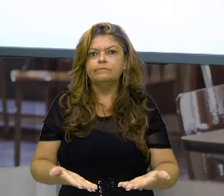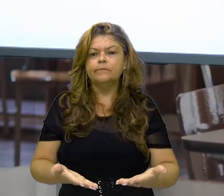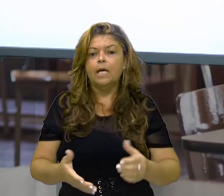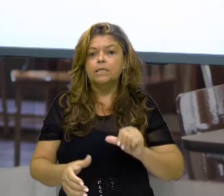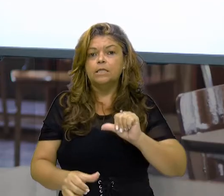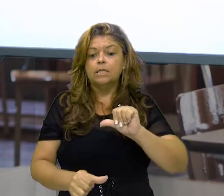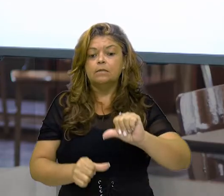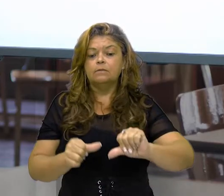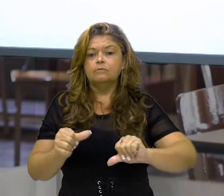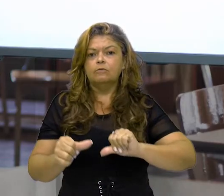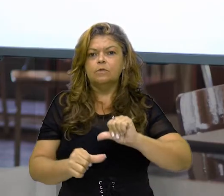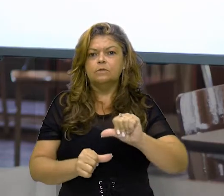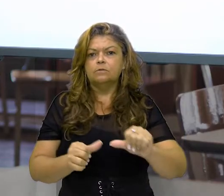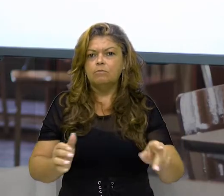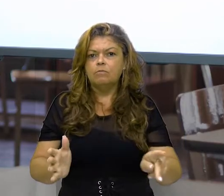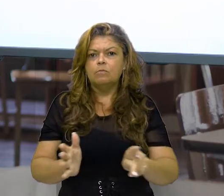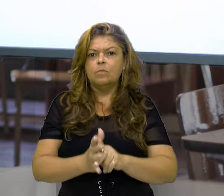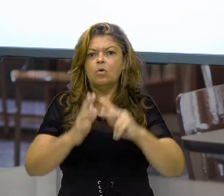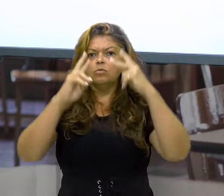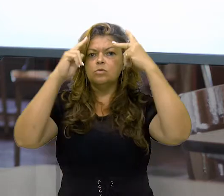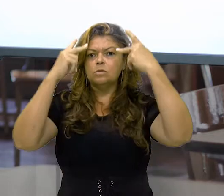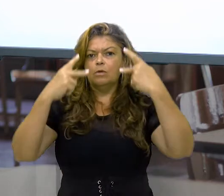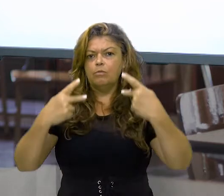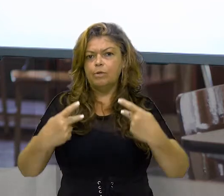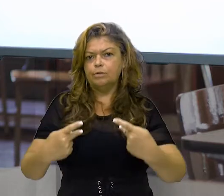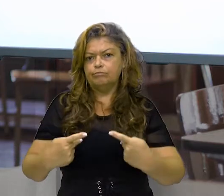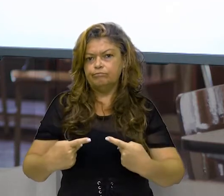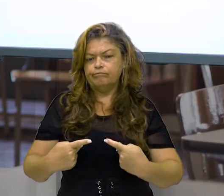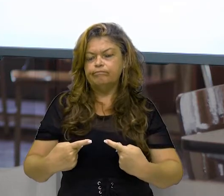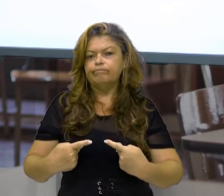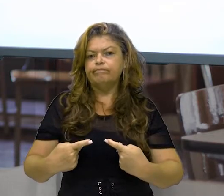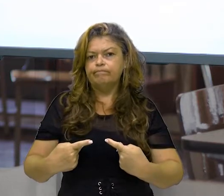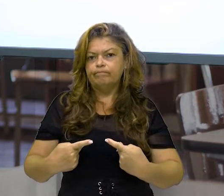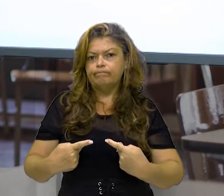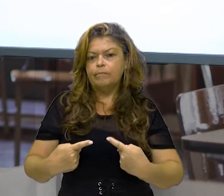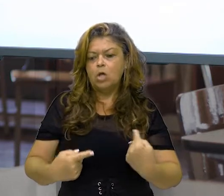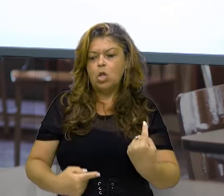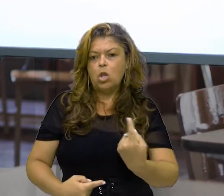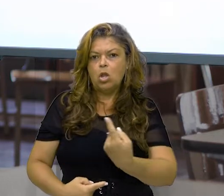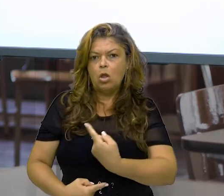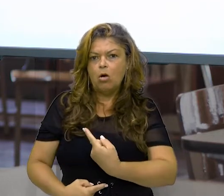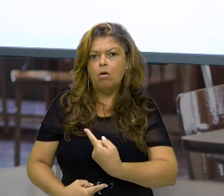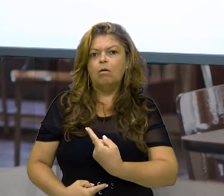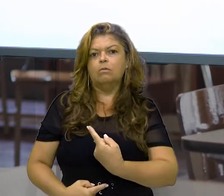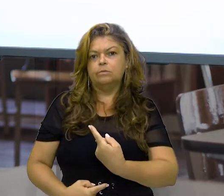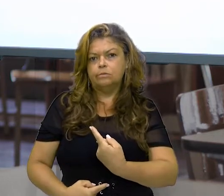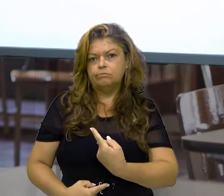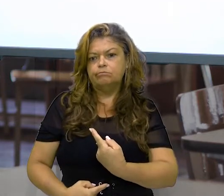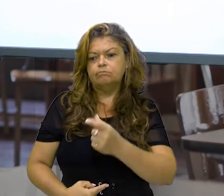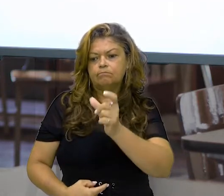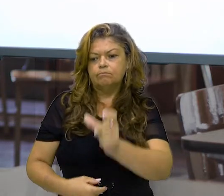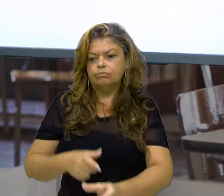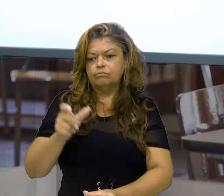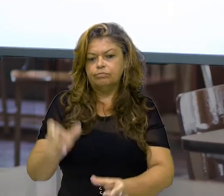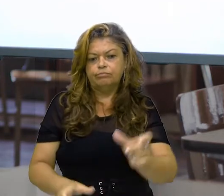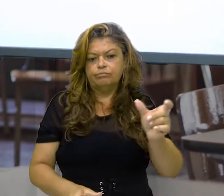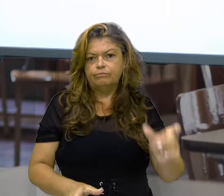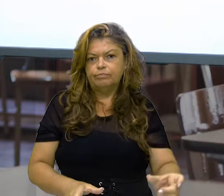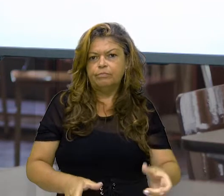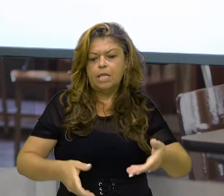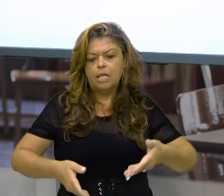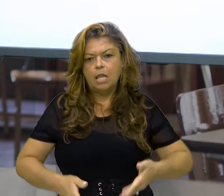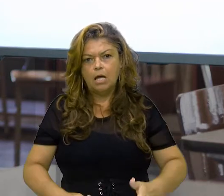humano. Então, nós, seres humanos, passamos por várias transformações ao longo da nossa vida, seja de âmbito pessoal, caráter